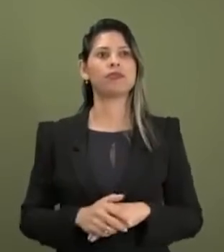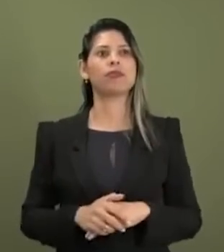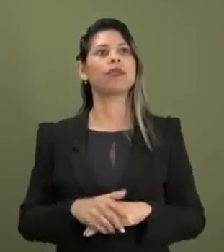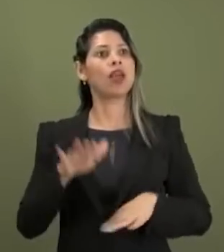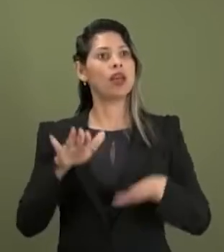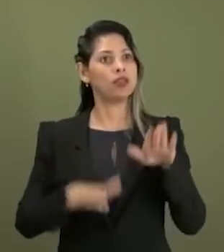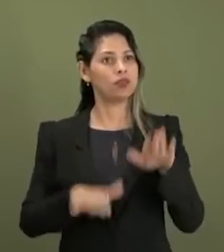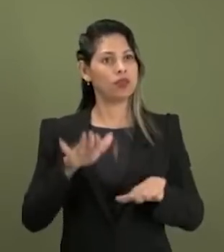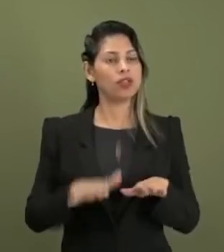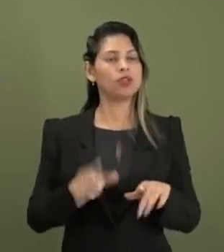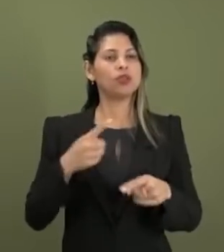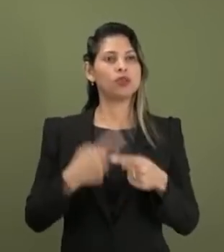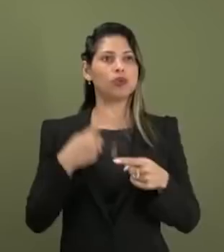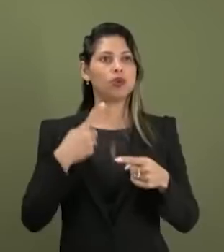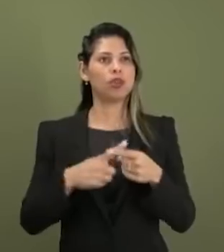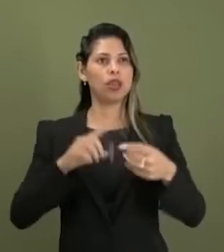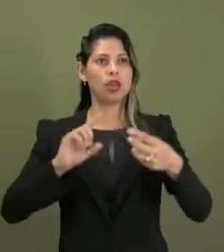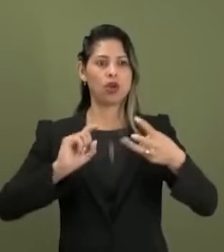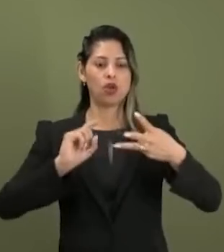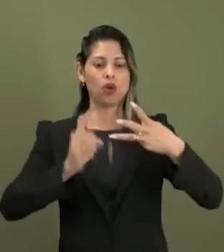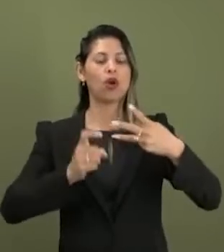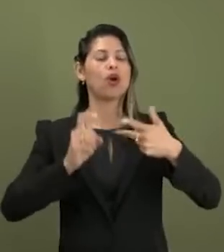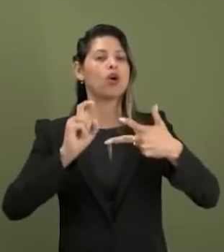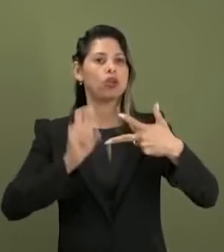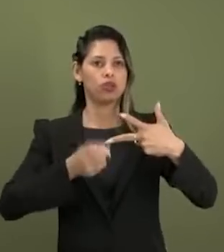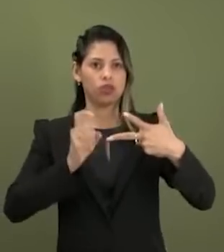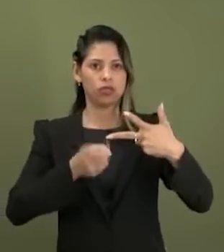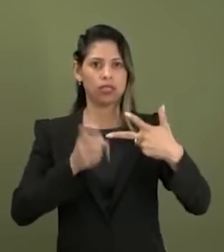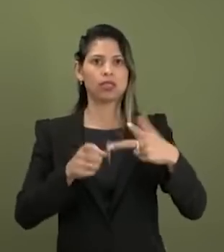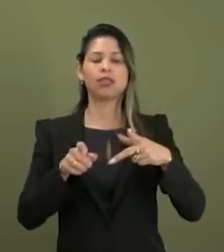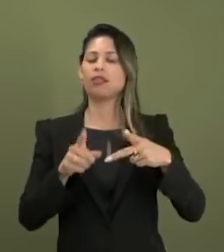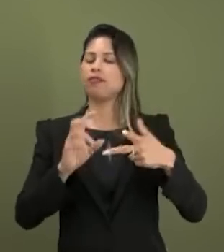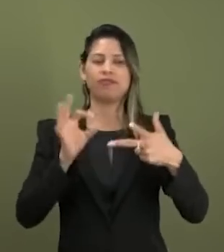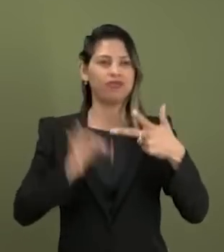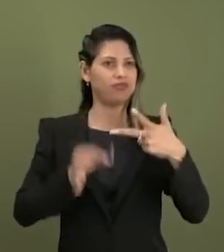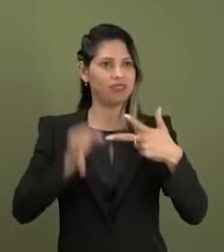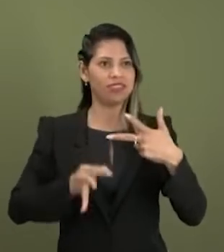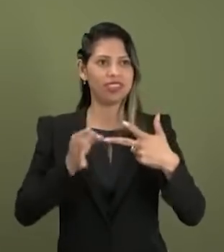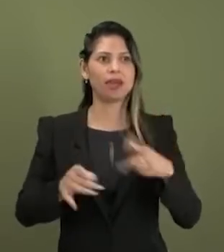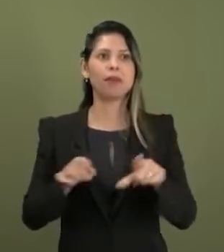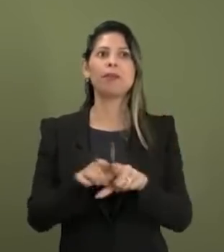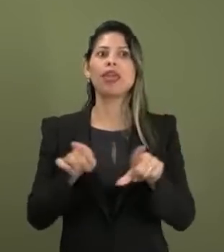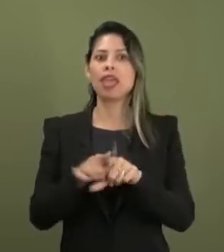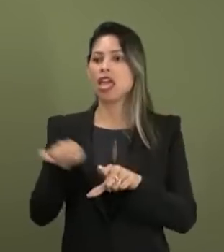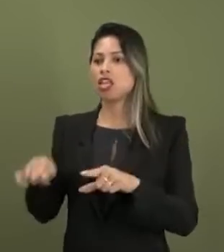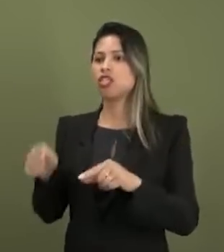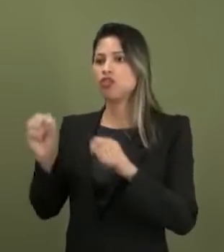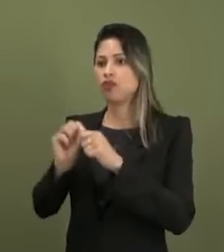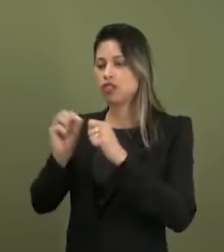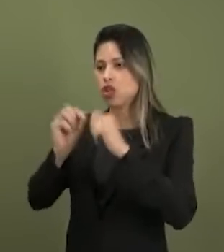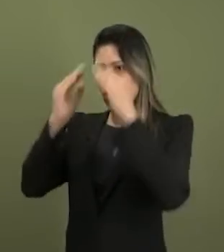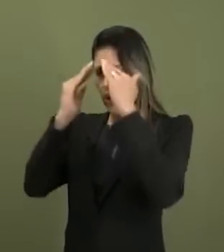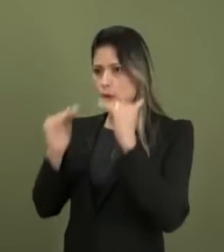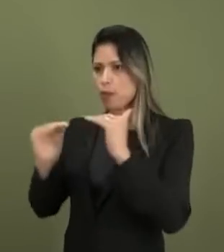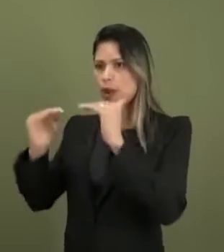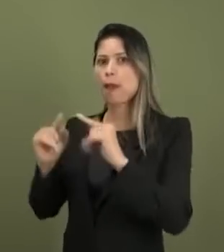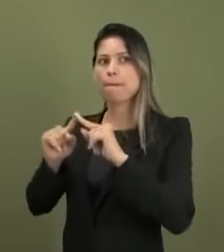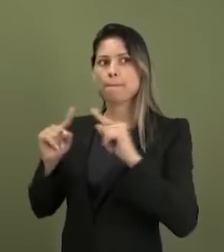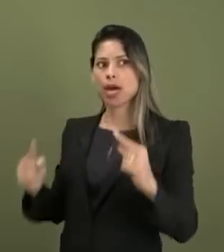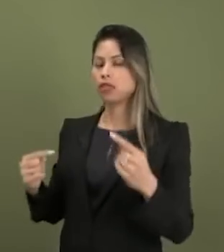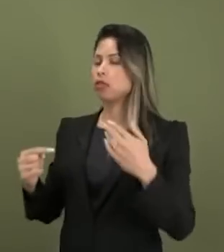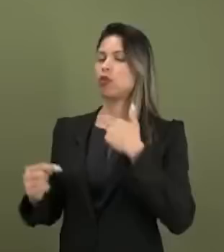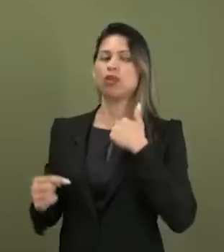vezes o Supremo Tribunal Federal cumpriu o seu dever de cumprimento e de guardião da Constituição Federal, mas não posso deixar de